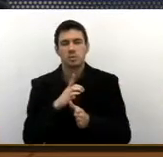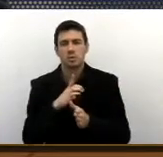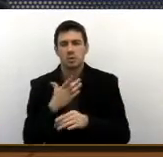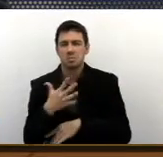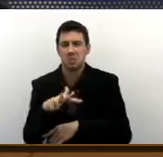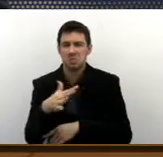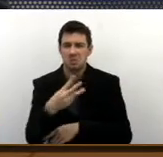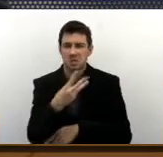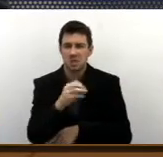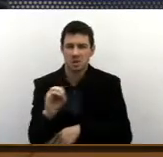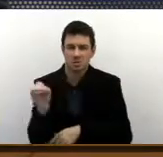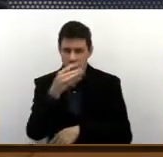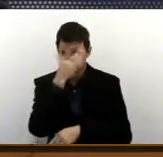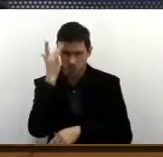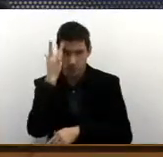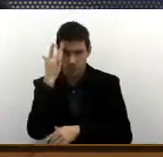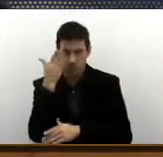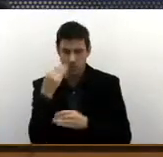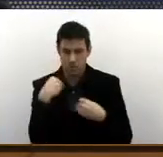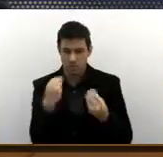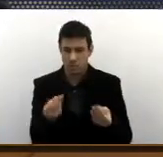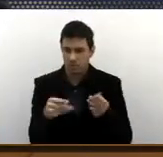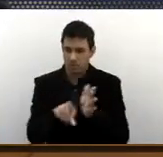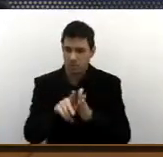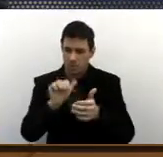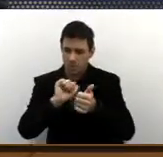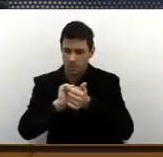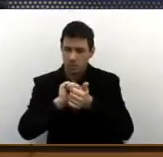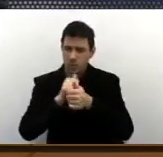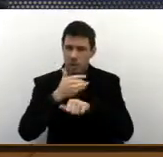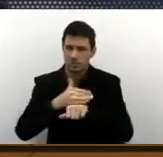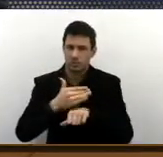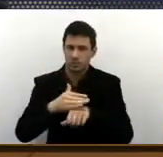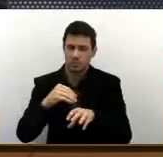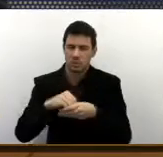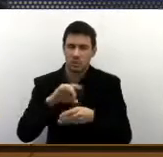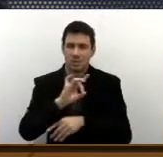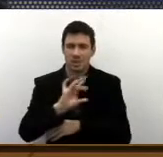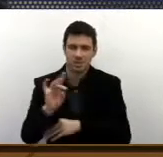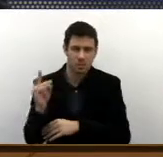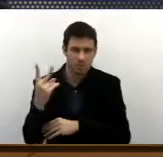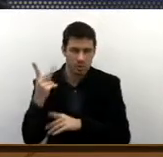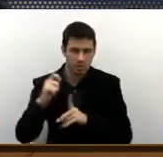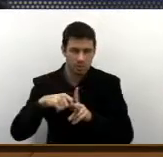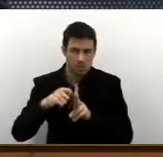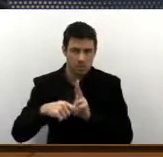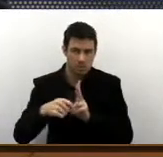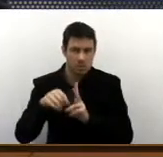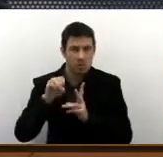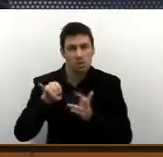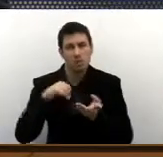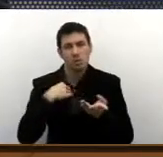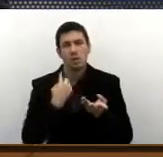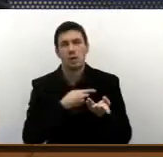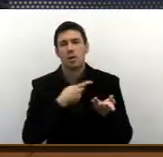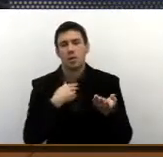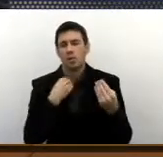torno de 300 pessoas são qualificadas a cada dois meses. se nós